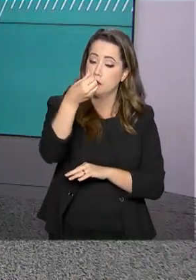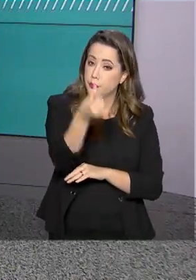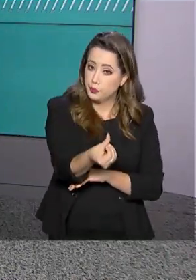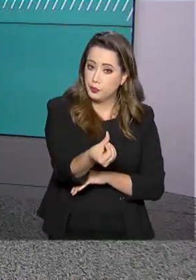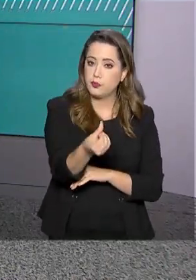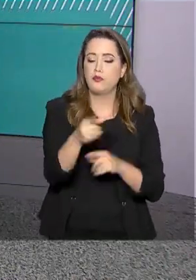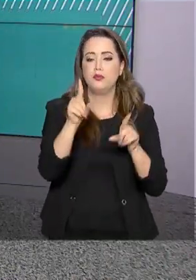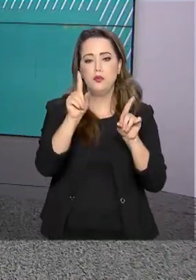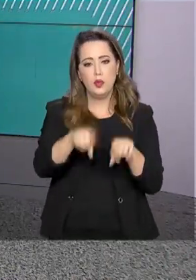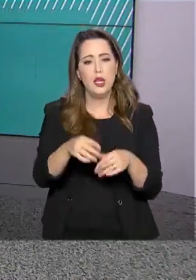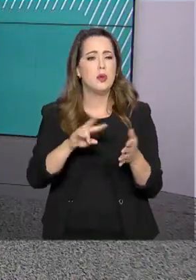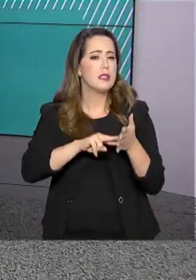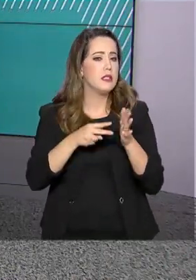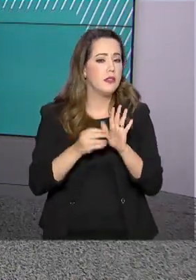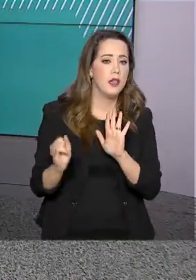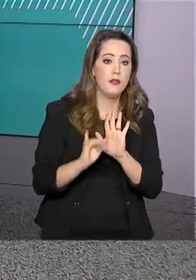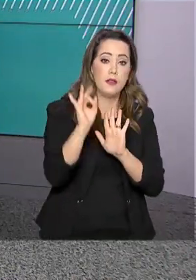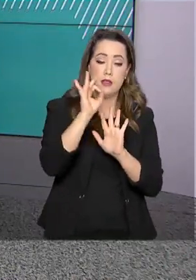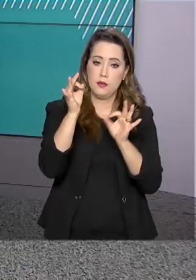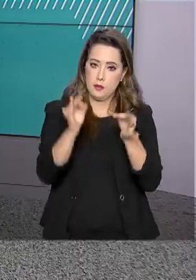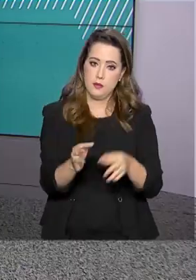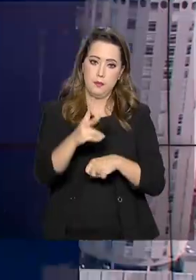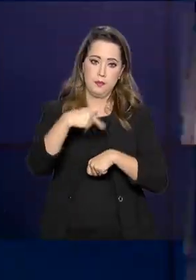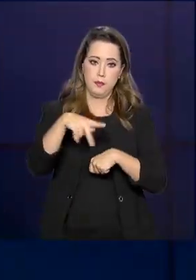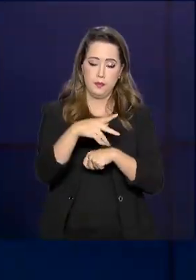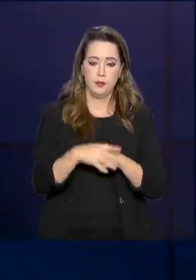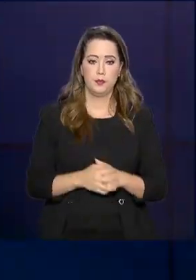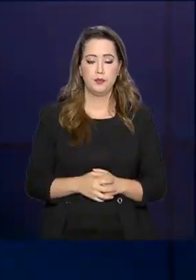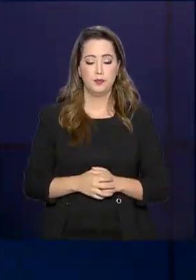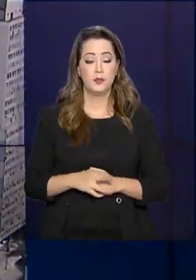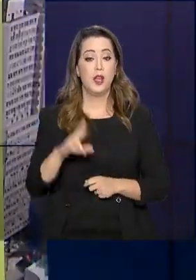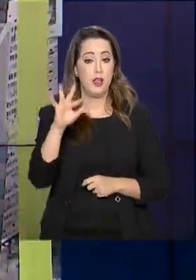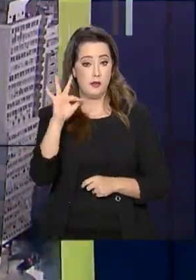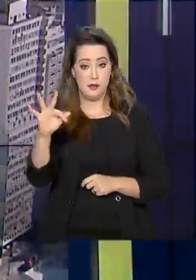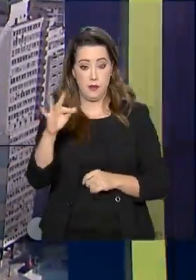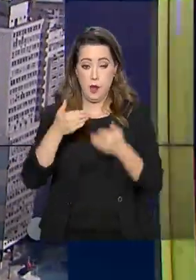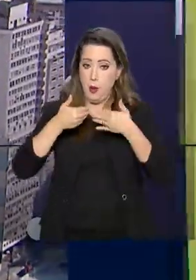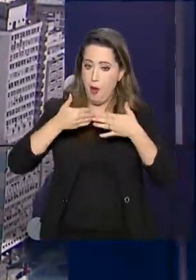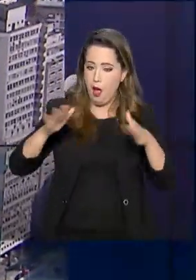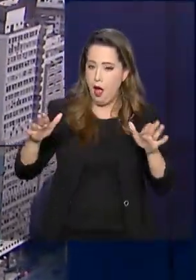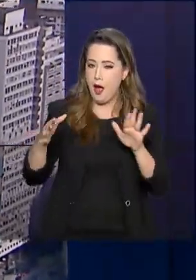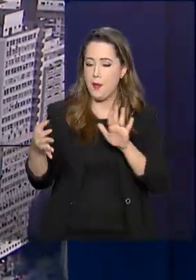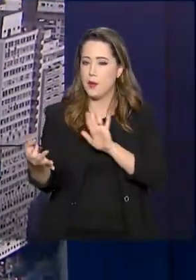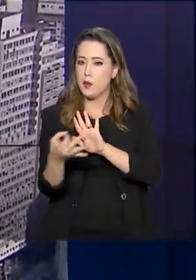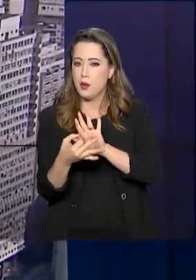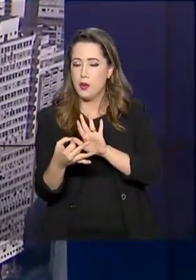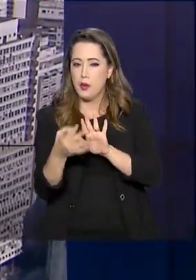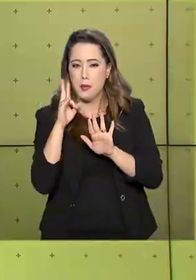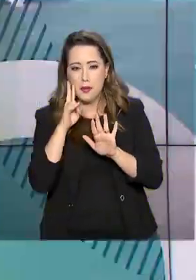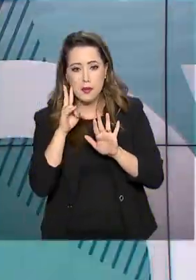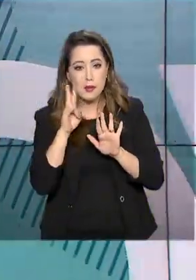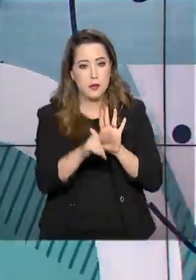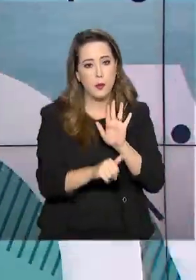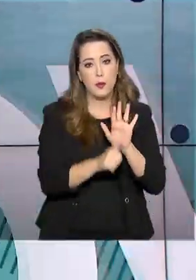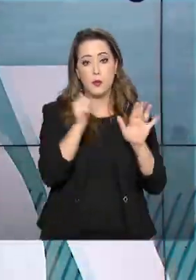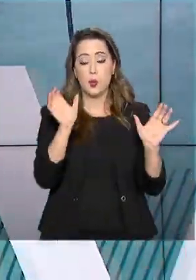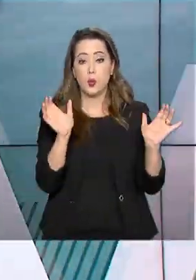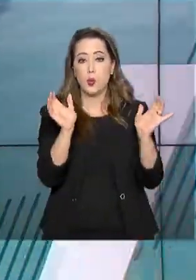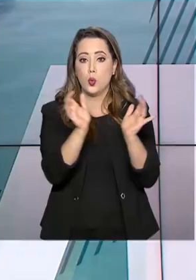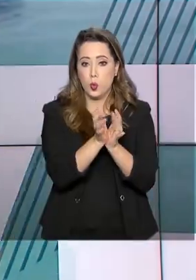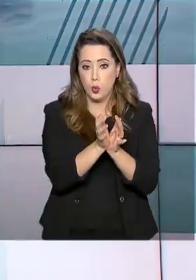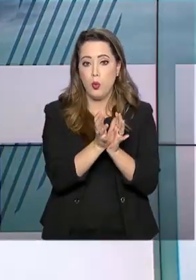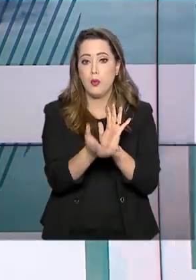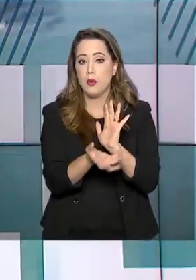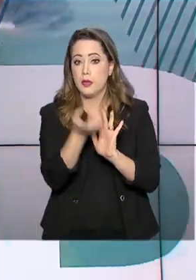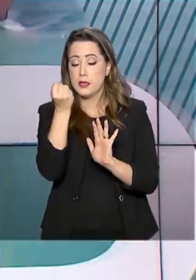IPCA é a inflação oficial do país. E a Receita Federal abre consulta ao primeiro lote de restituição do imposto de